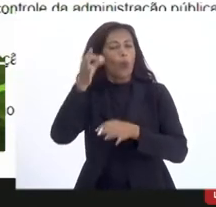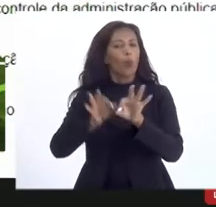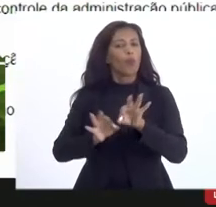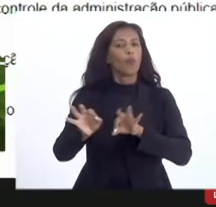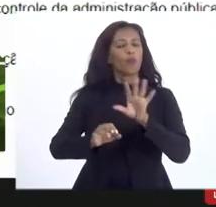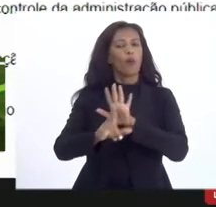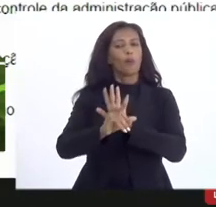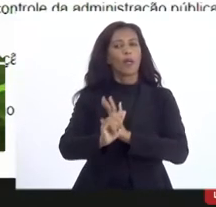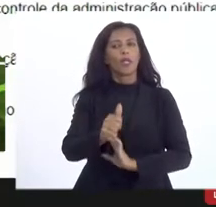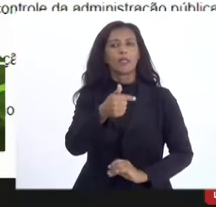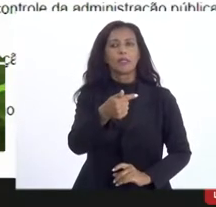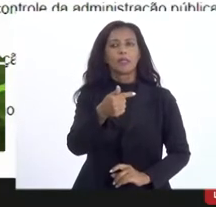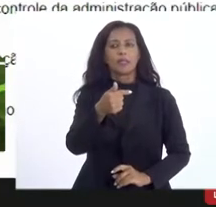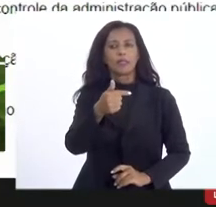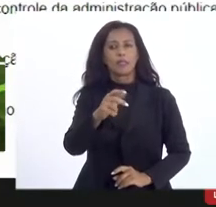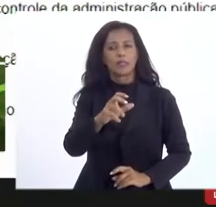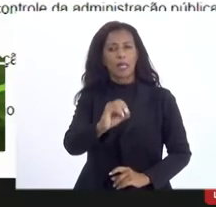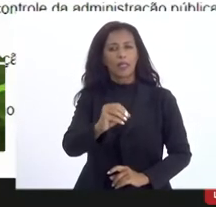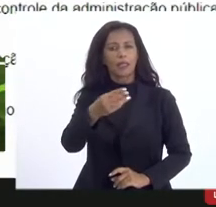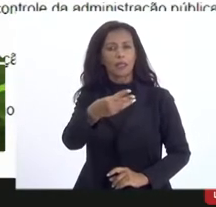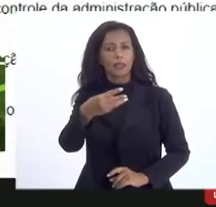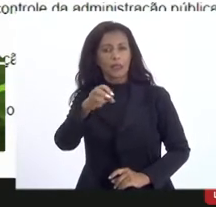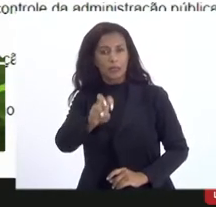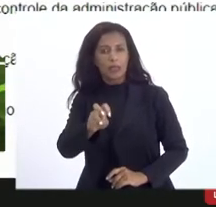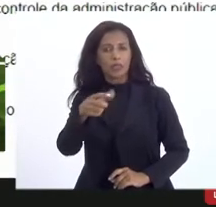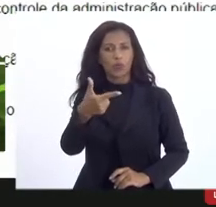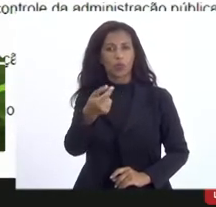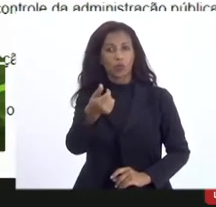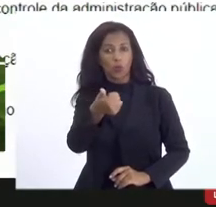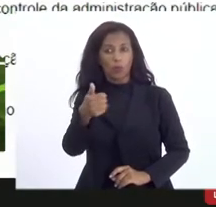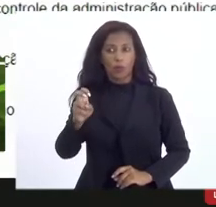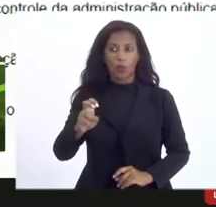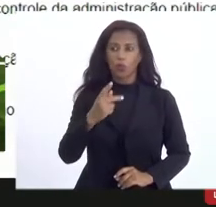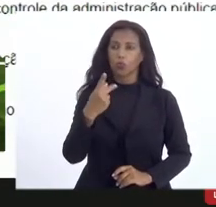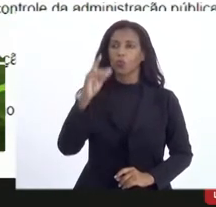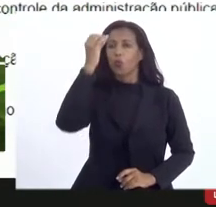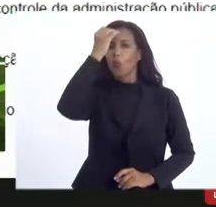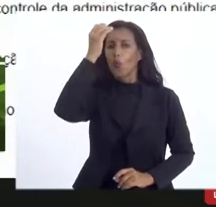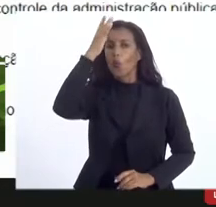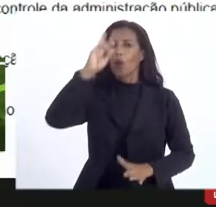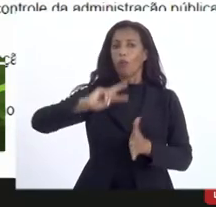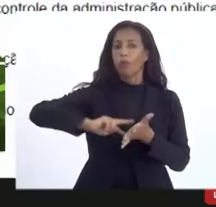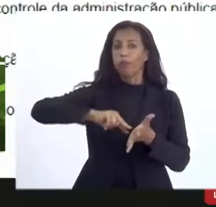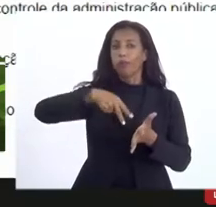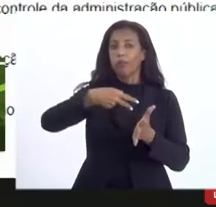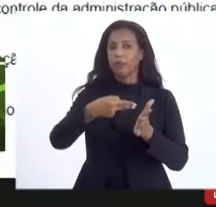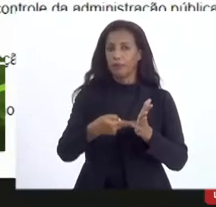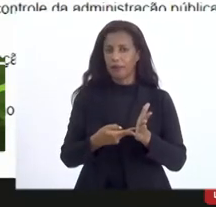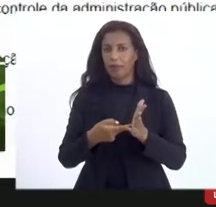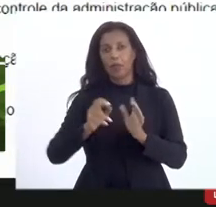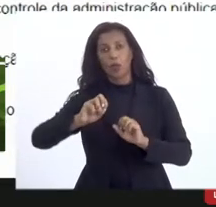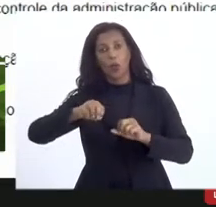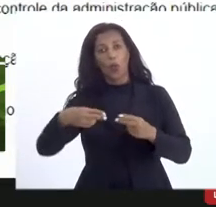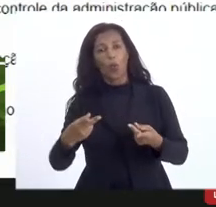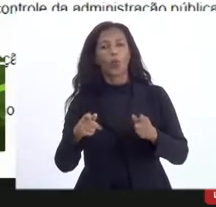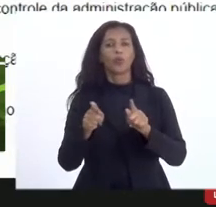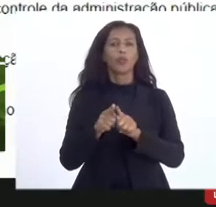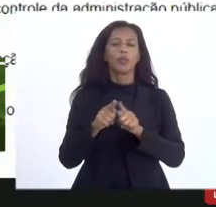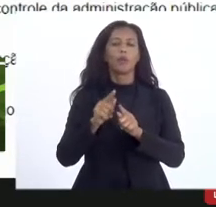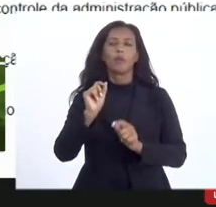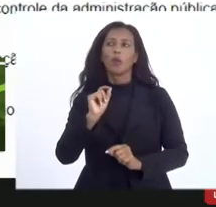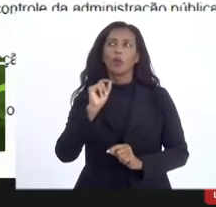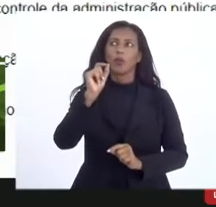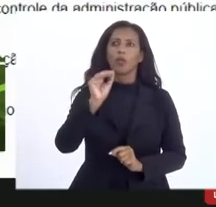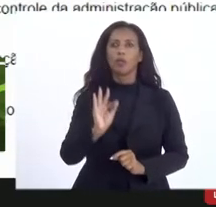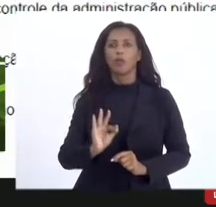7035 de 7 de junho de 2015 suas futuras alterações ou ainda o que lhe venha a